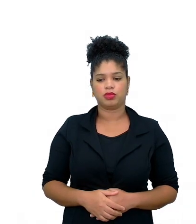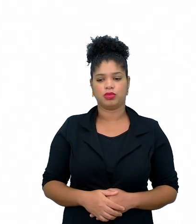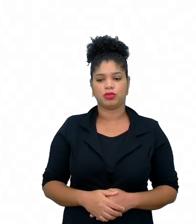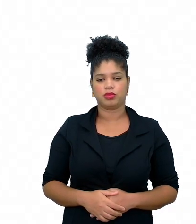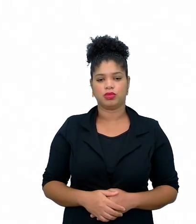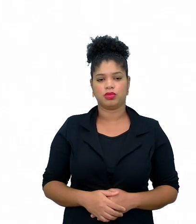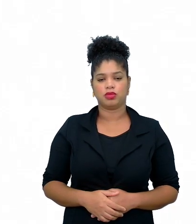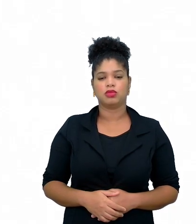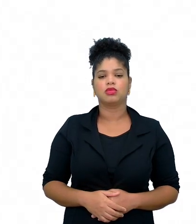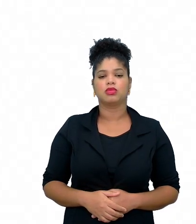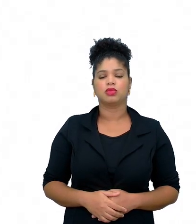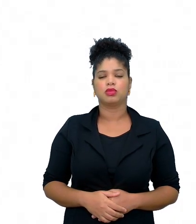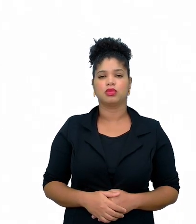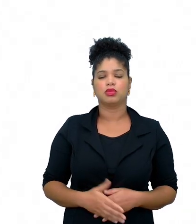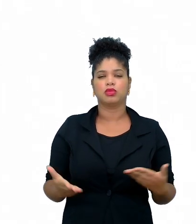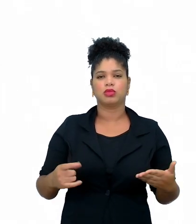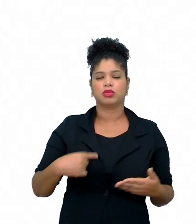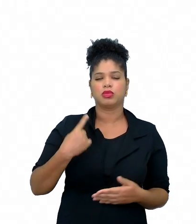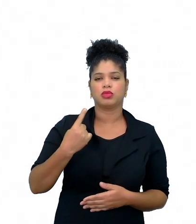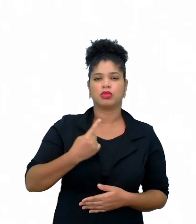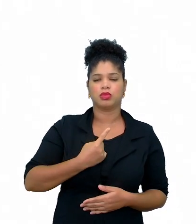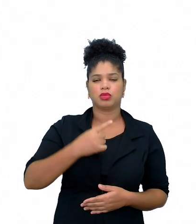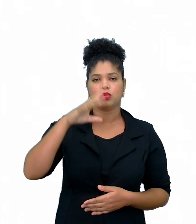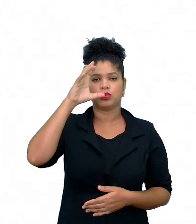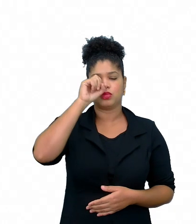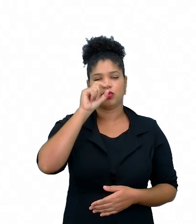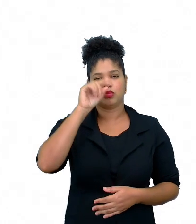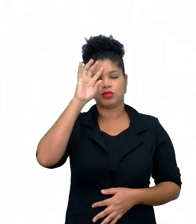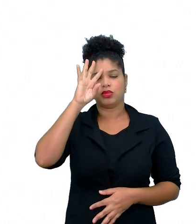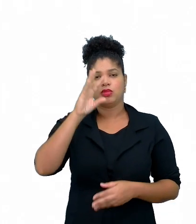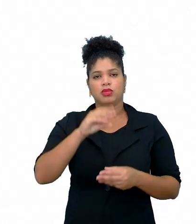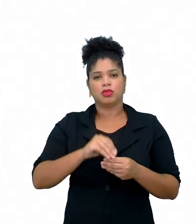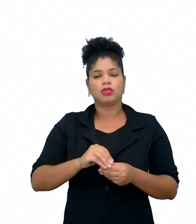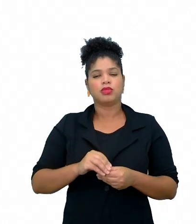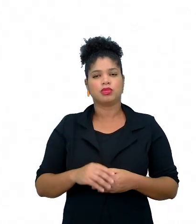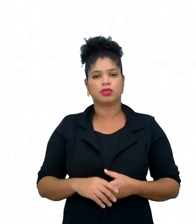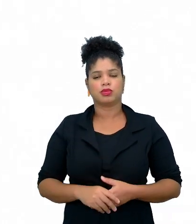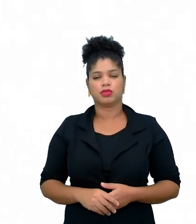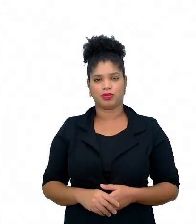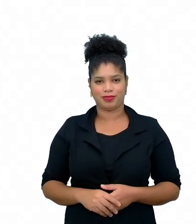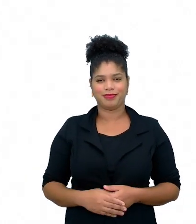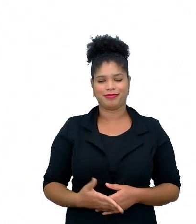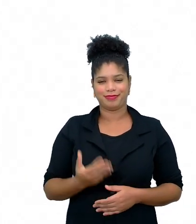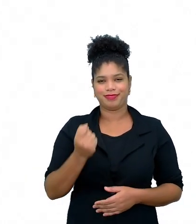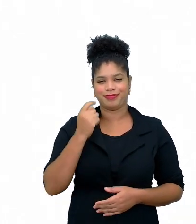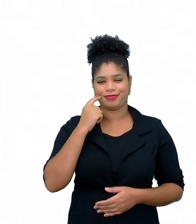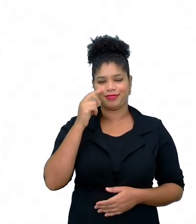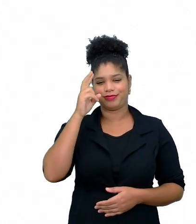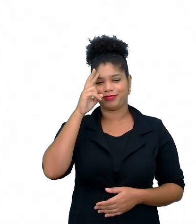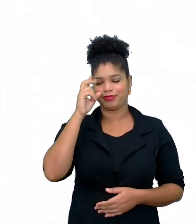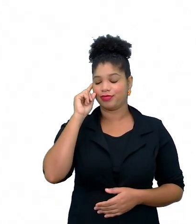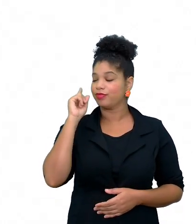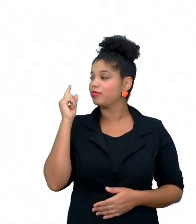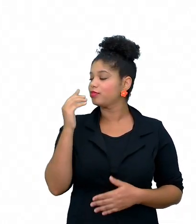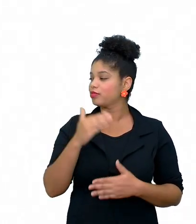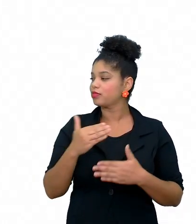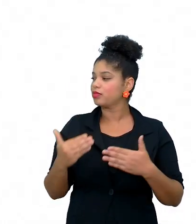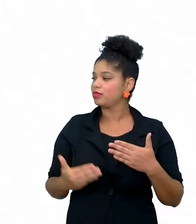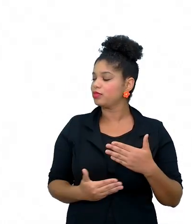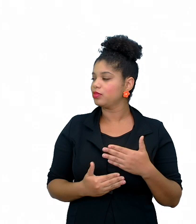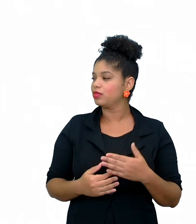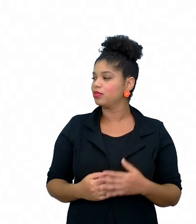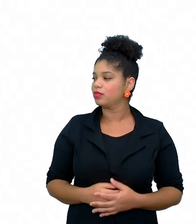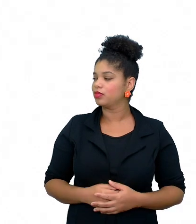Então, o que, afinal, nós vimos nesse encontro, né? Vamos ver lá no slide, se vocês estão de